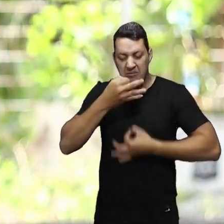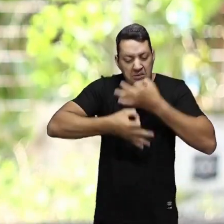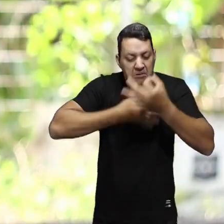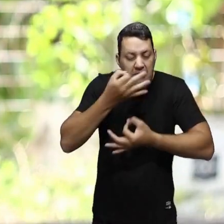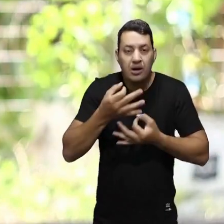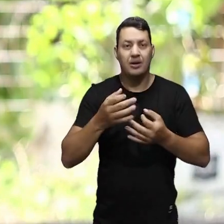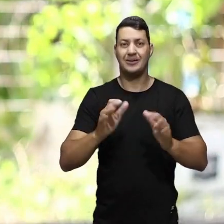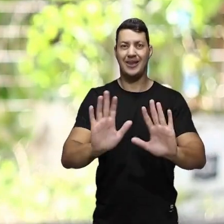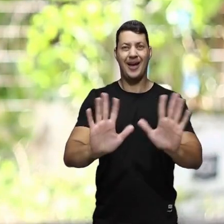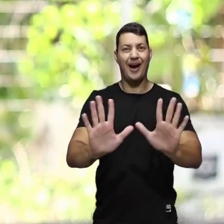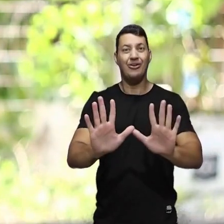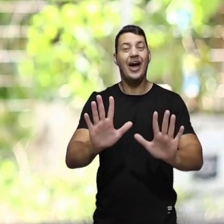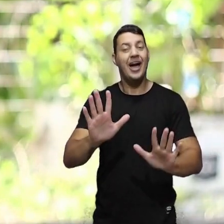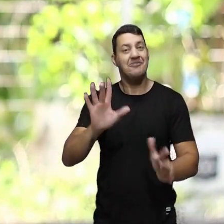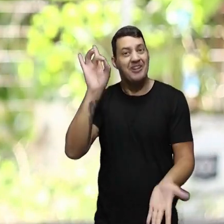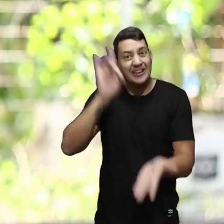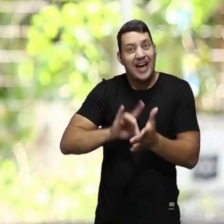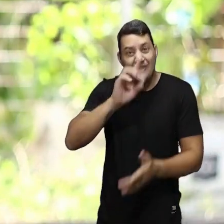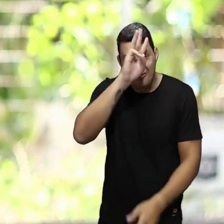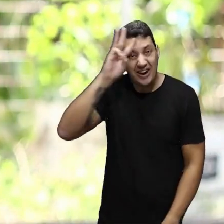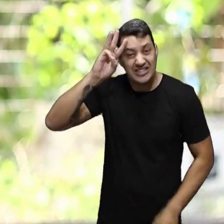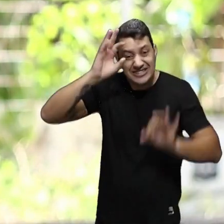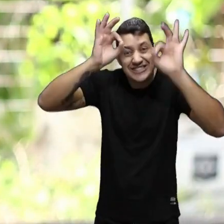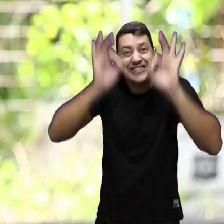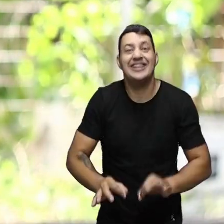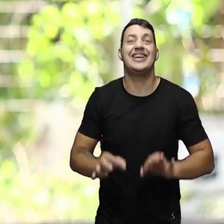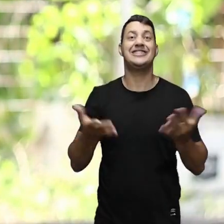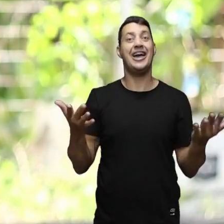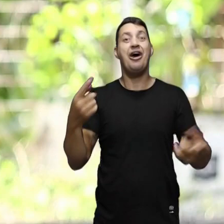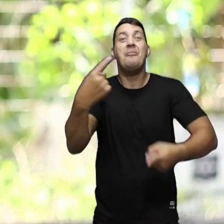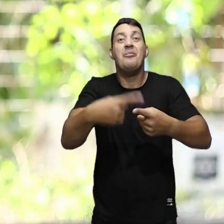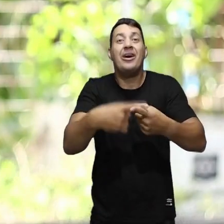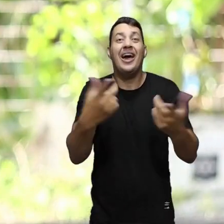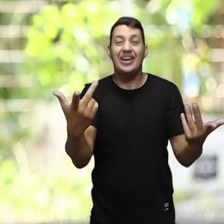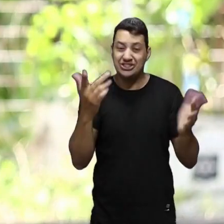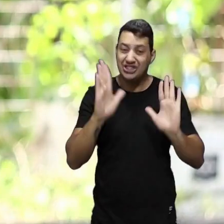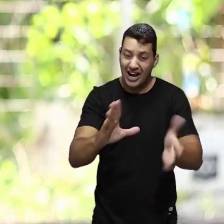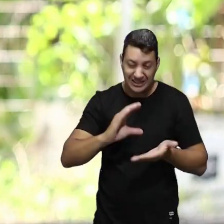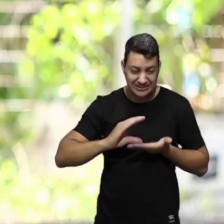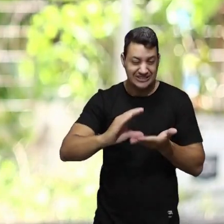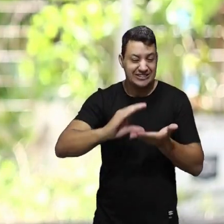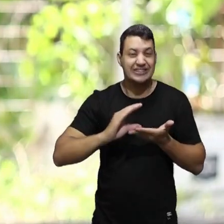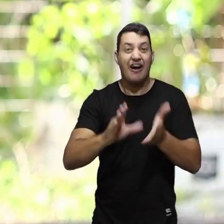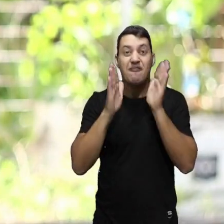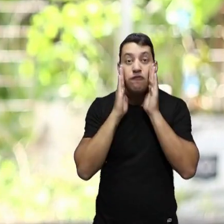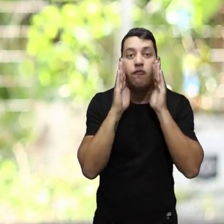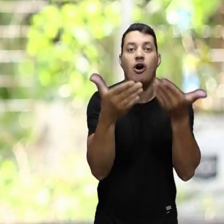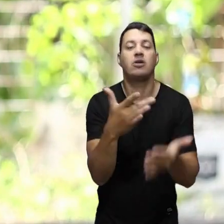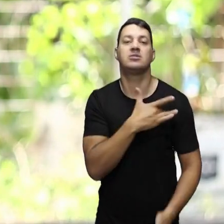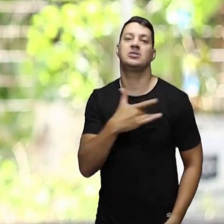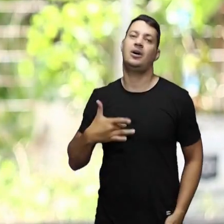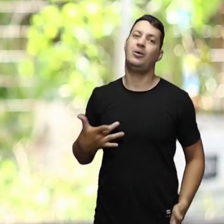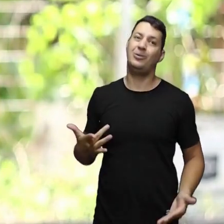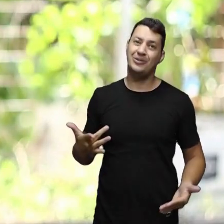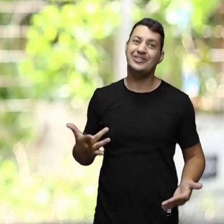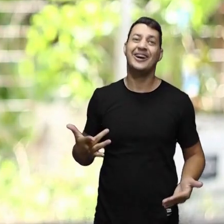isso com demagogia, mas foi o Vaguinho, com certeza, porque investiu muito em saúde,